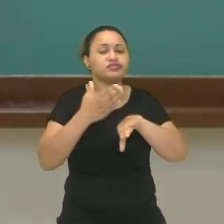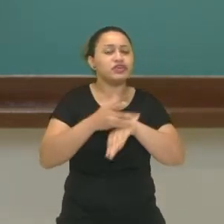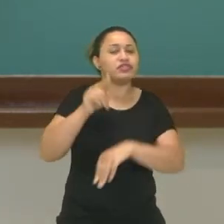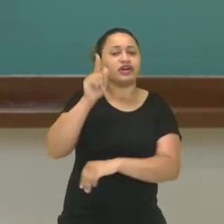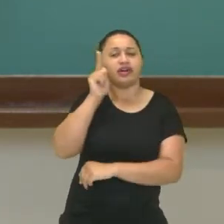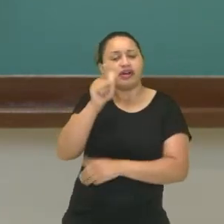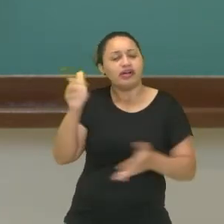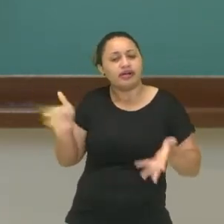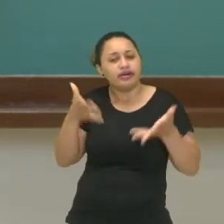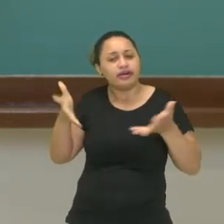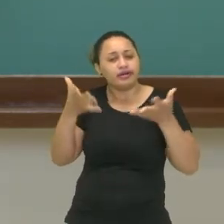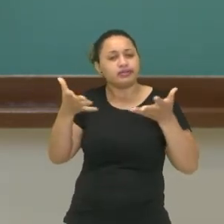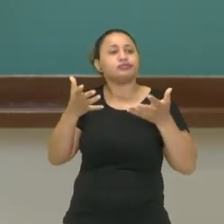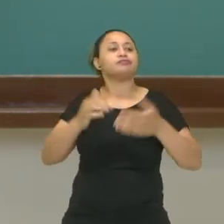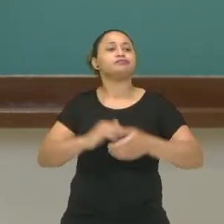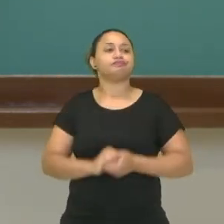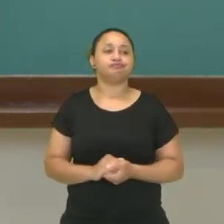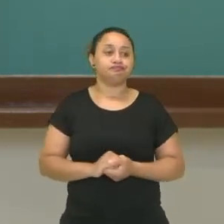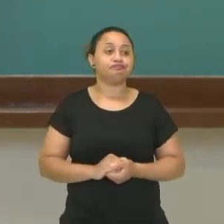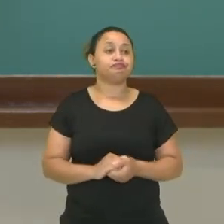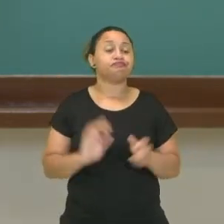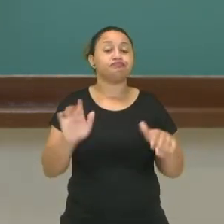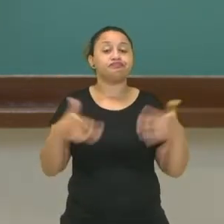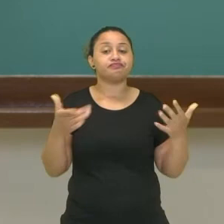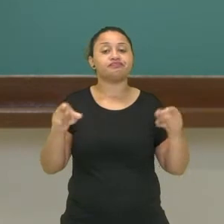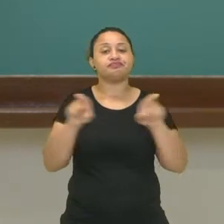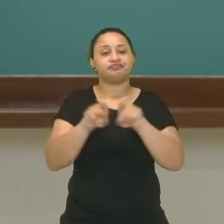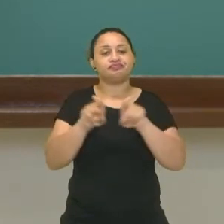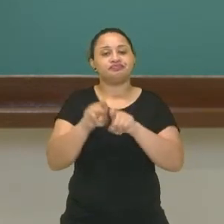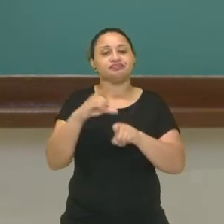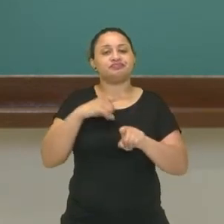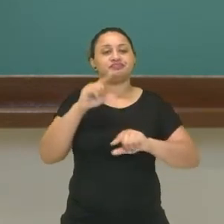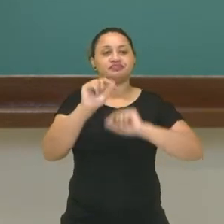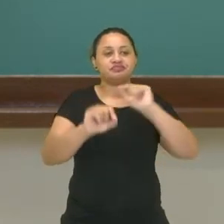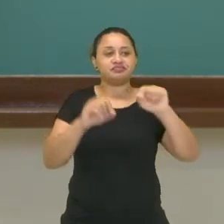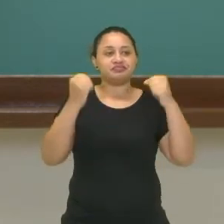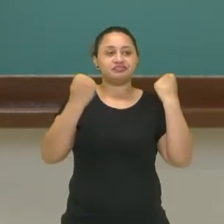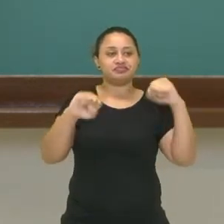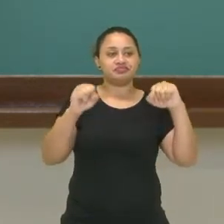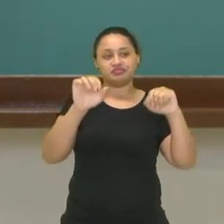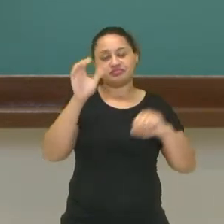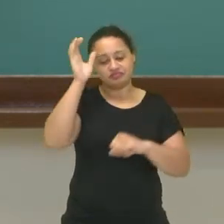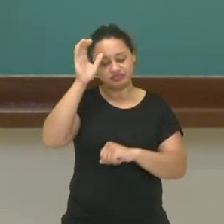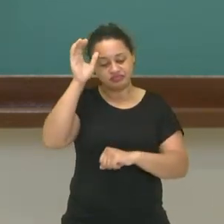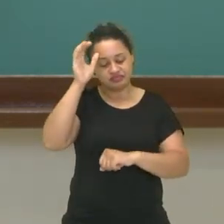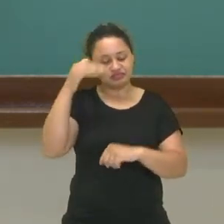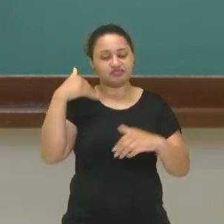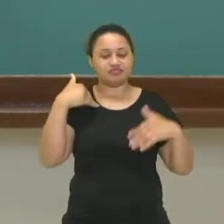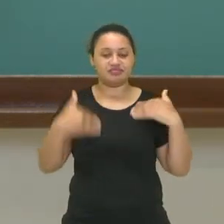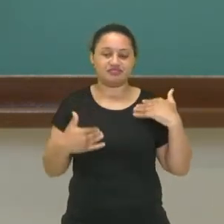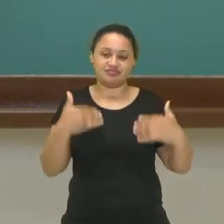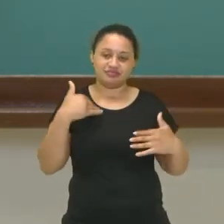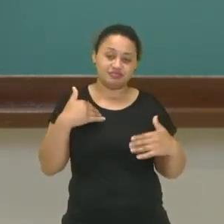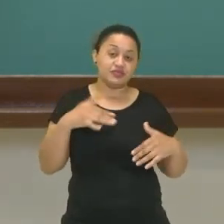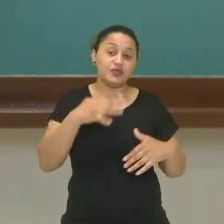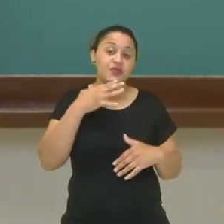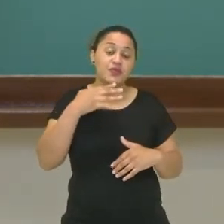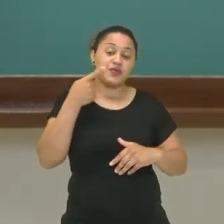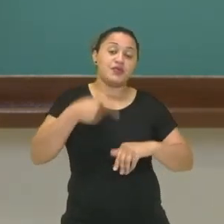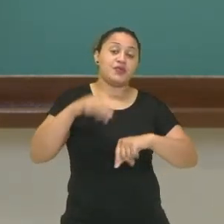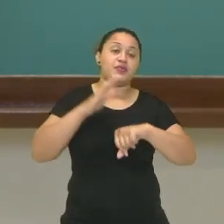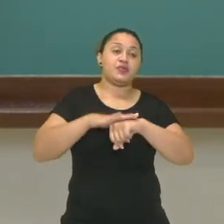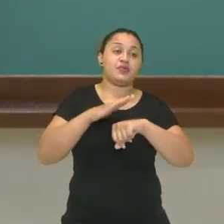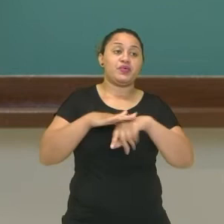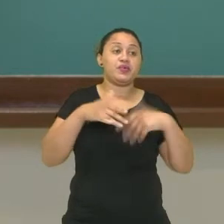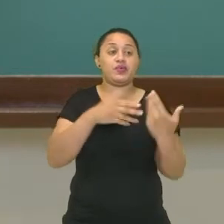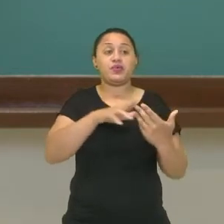consegue! E nós temos também a ginástica de conscientização corporal. Como o nome já diz,